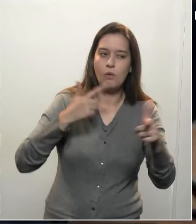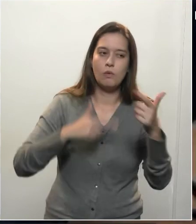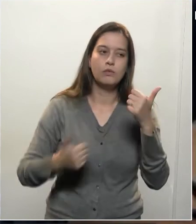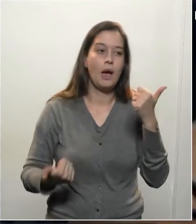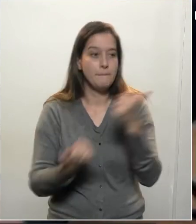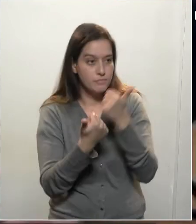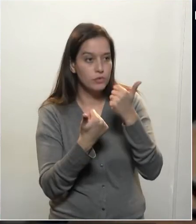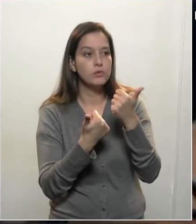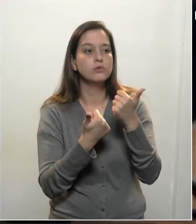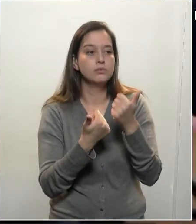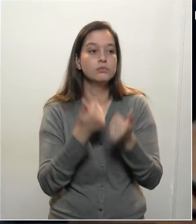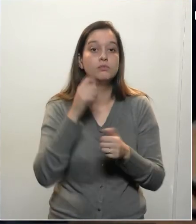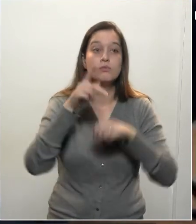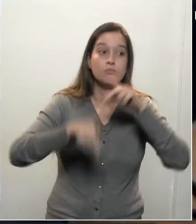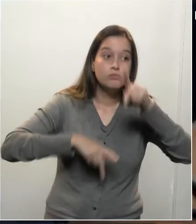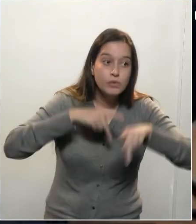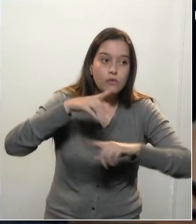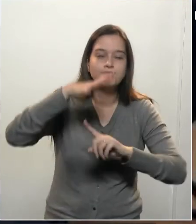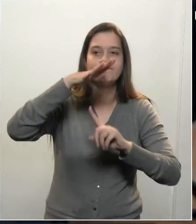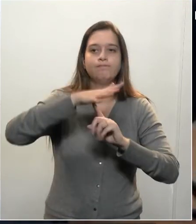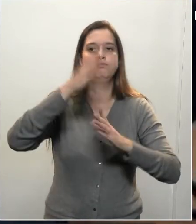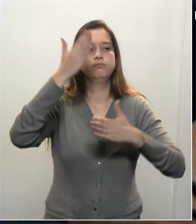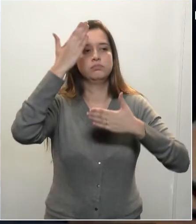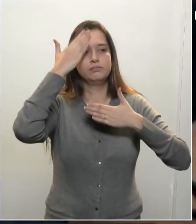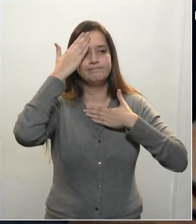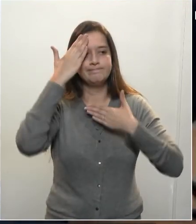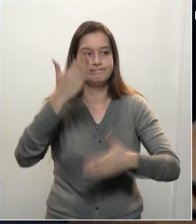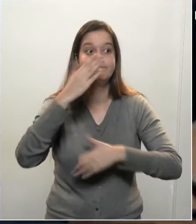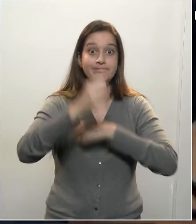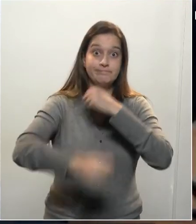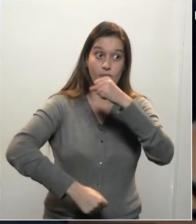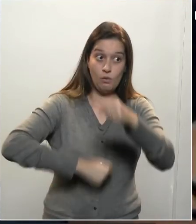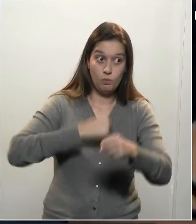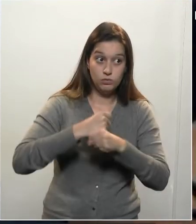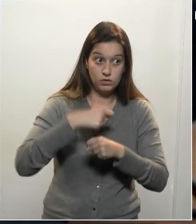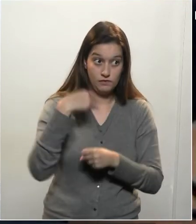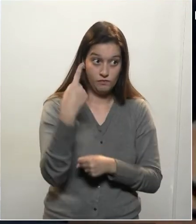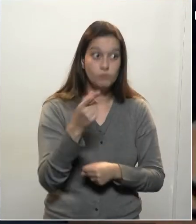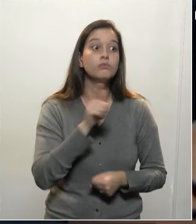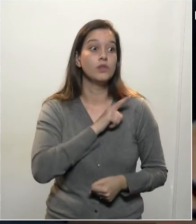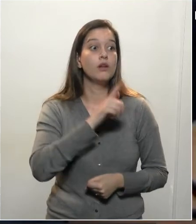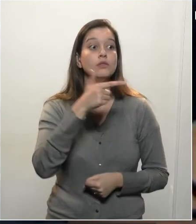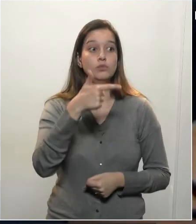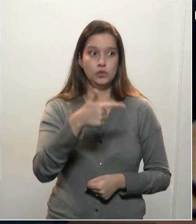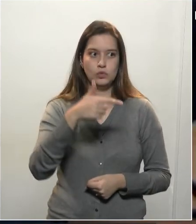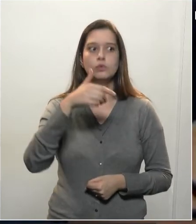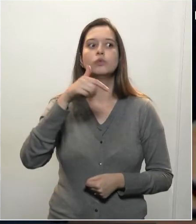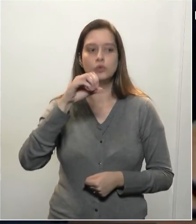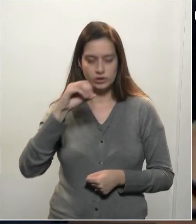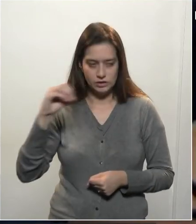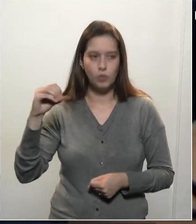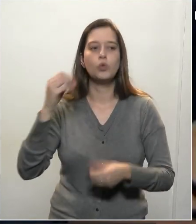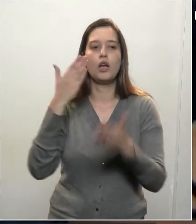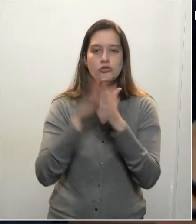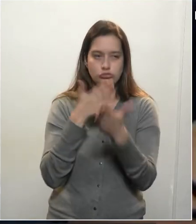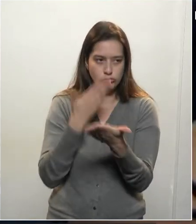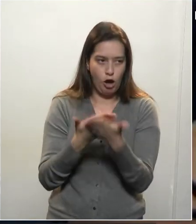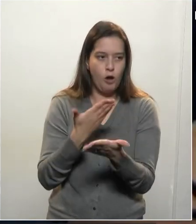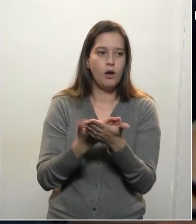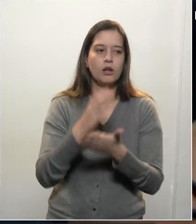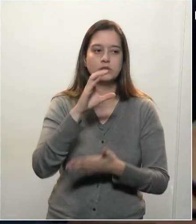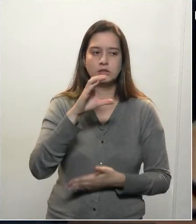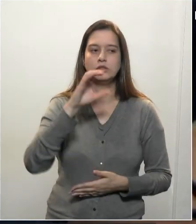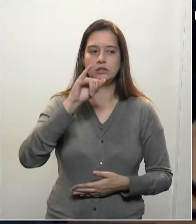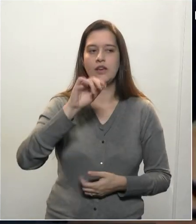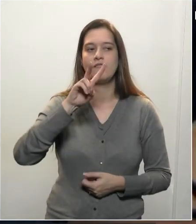povo do Paraná agradece. A partir do ano que vem, nós teremos 200 escolas cívico-militares. Assim, tenho certeza que vai ser preciso